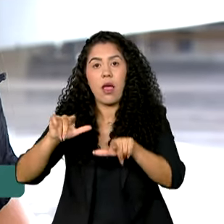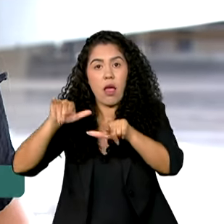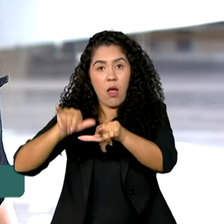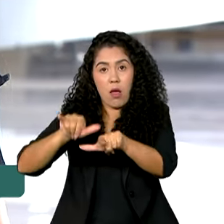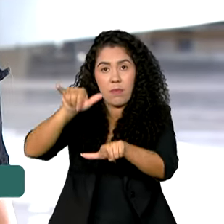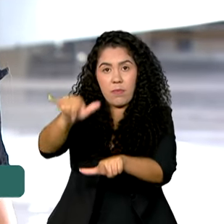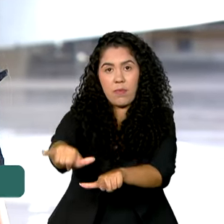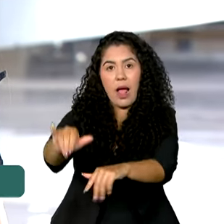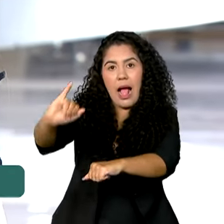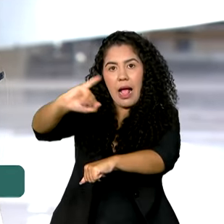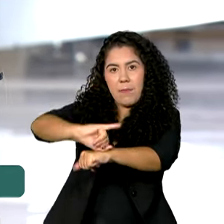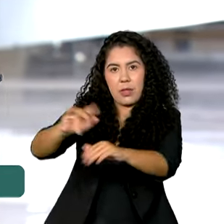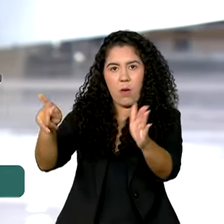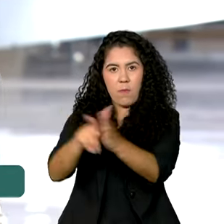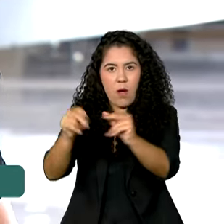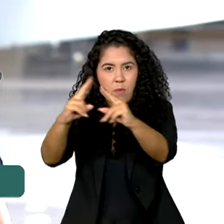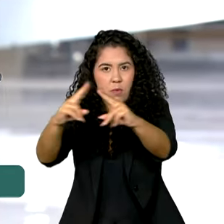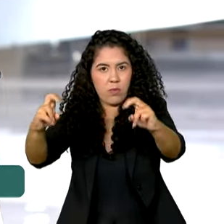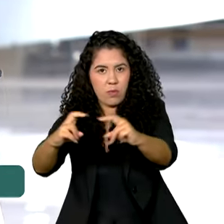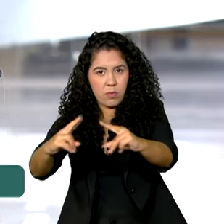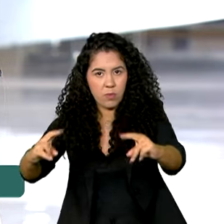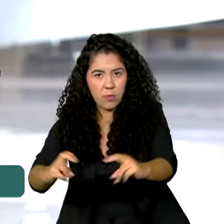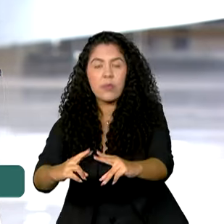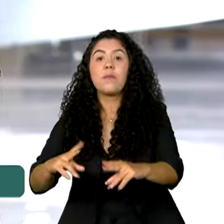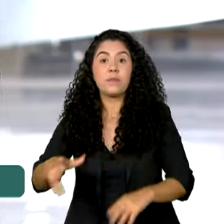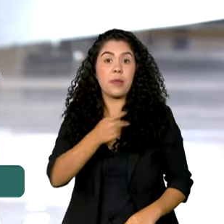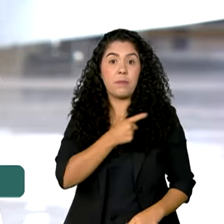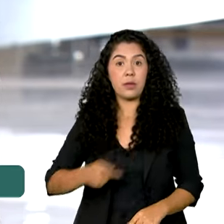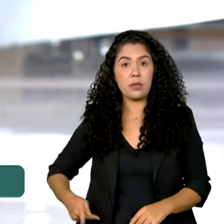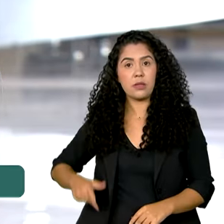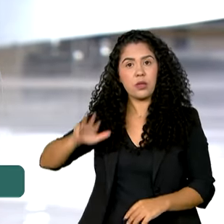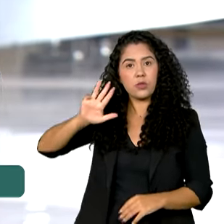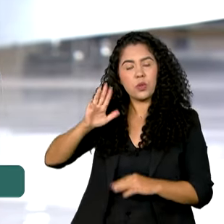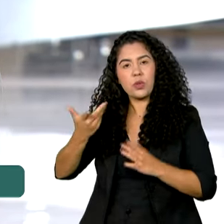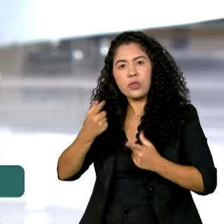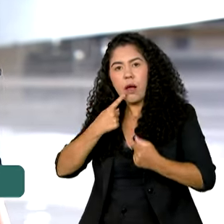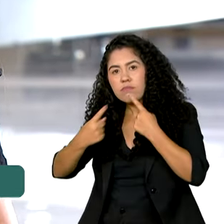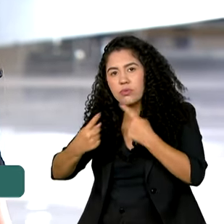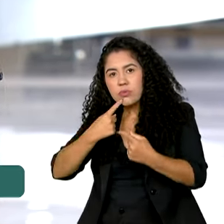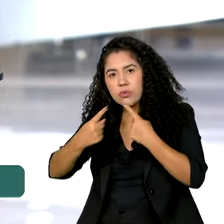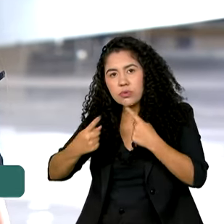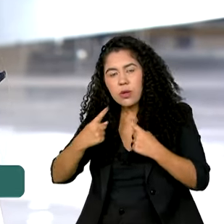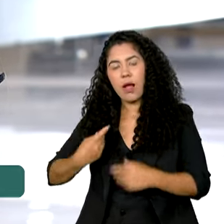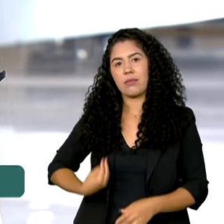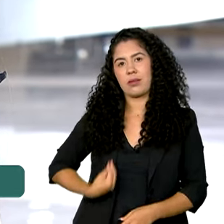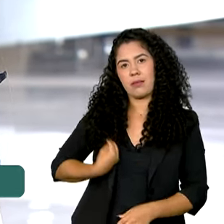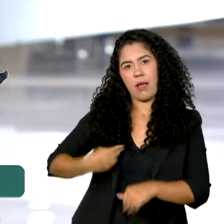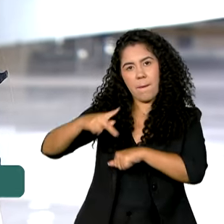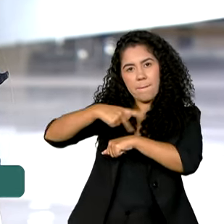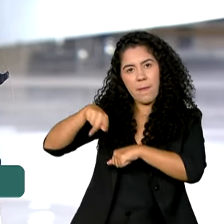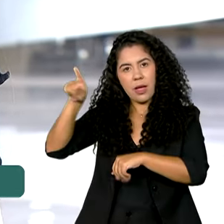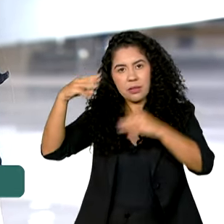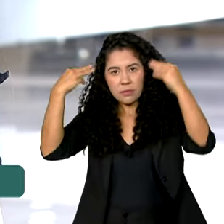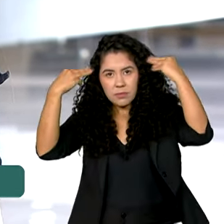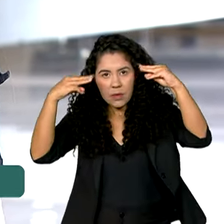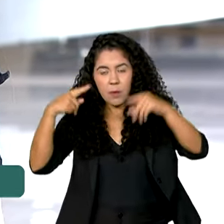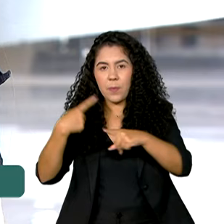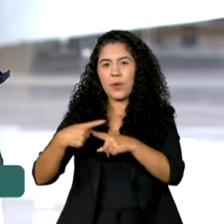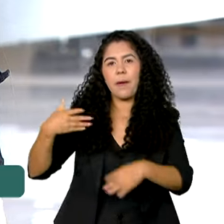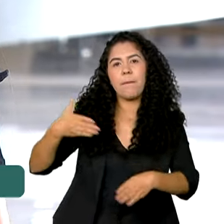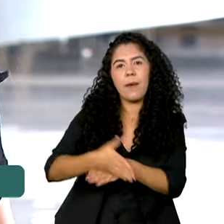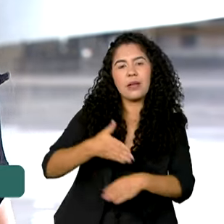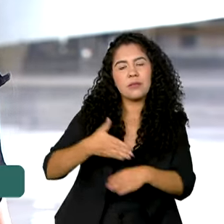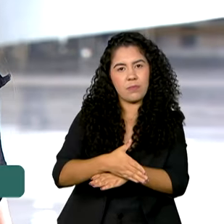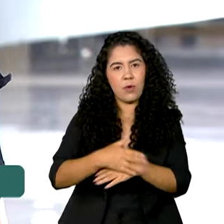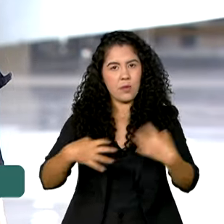libanesa. Depois de uma reunião com o presidente Lula, que está na cidade do México, para participar da posse da presidente eleita,